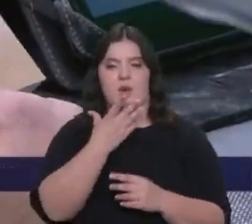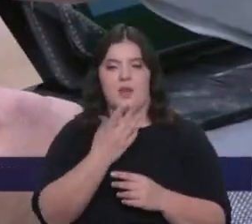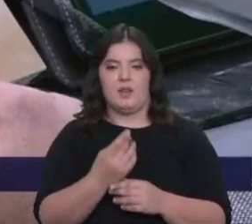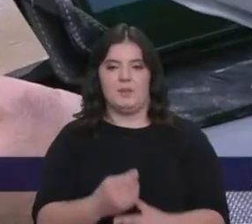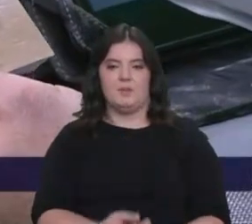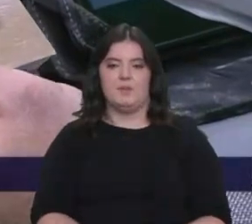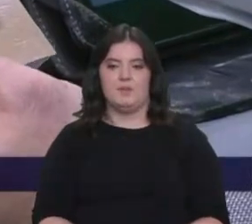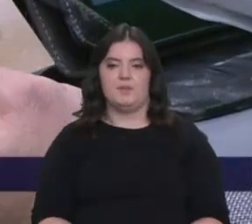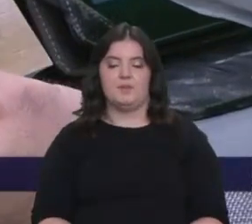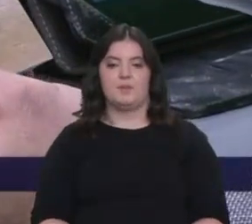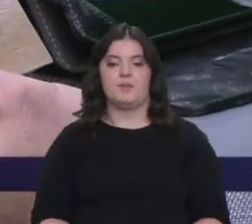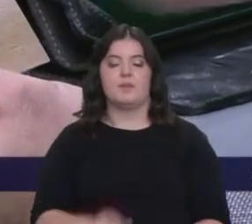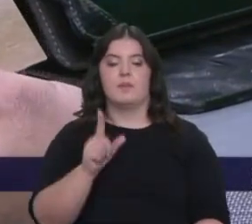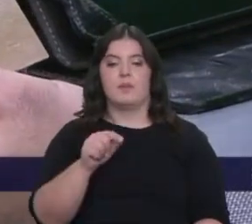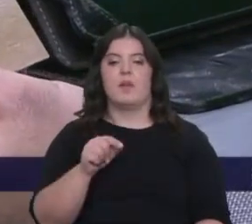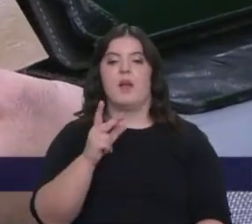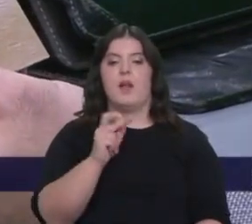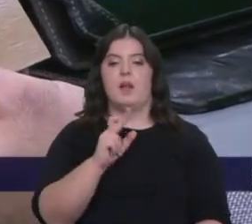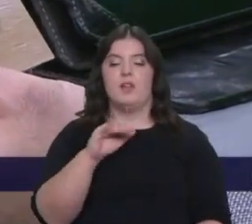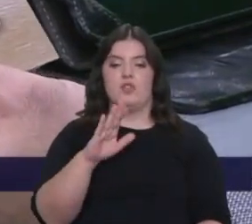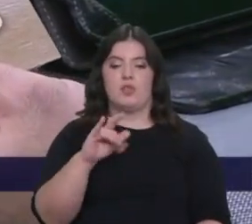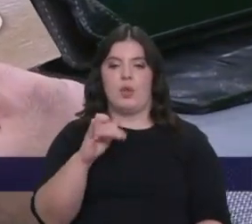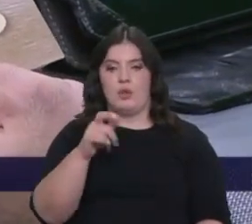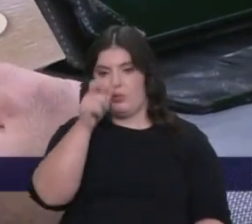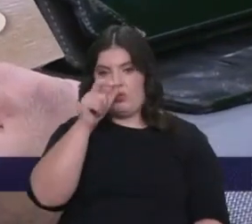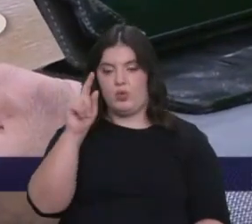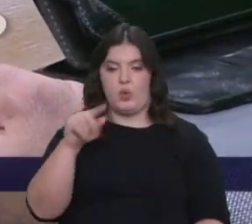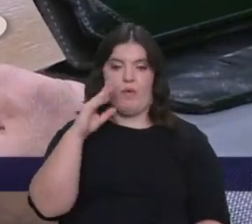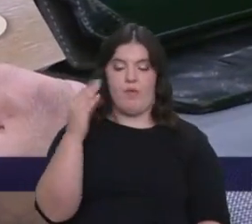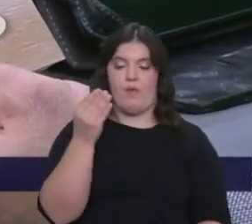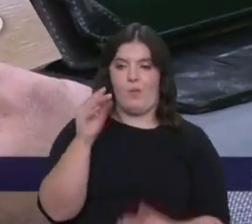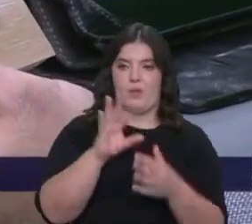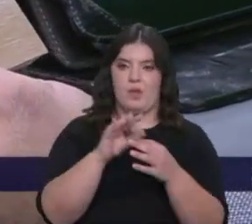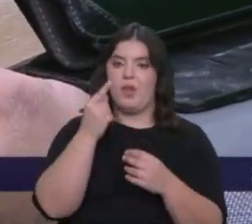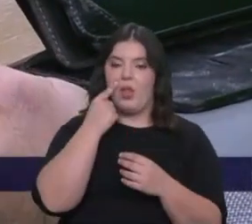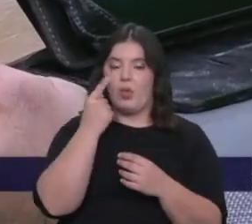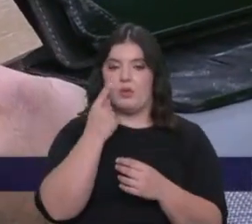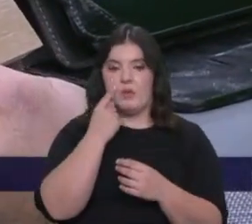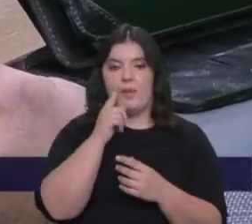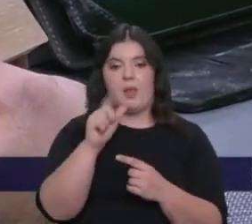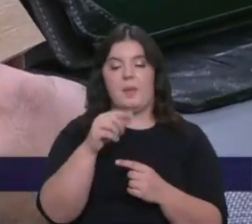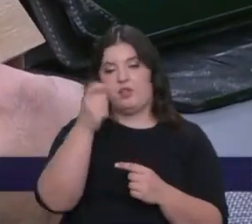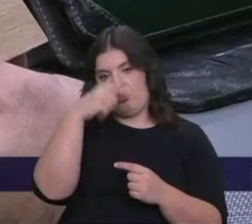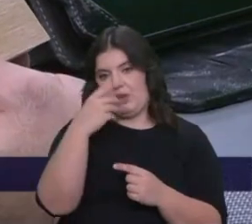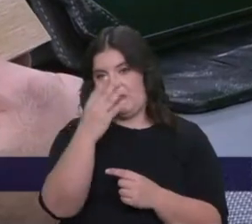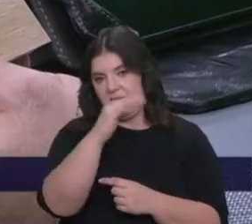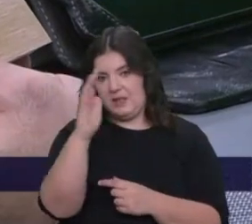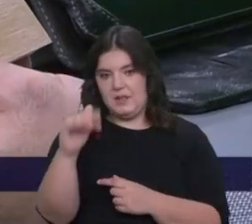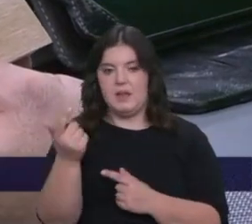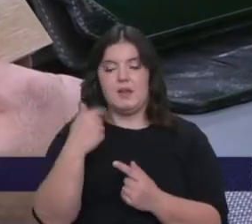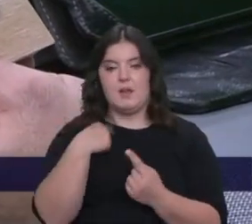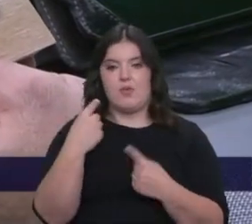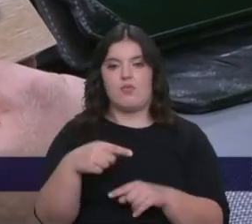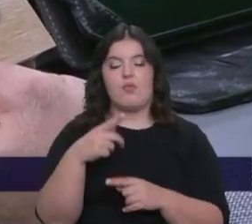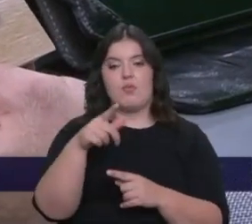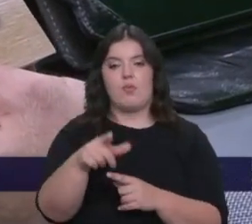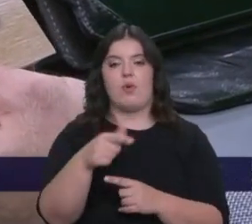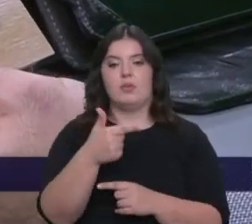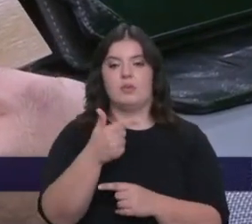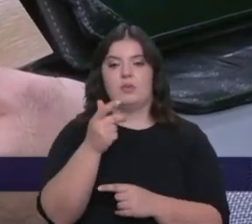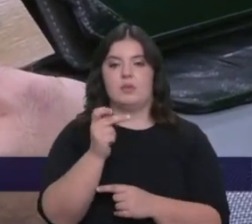Da Gradiva, e porque Aristóteles é uma das figuras incontornáveis do conhecimento e também da história da ciência, eis o que nos traz Tassus